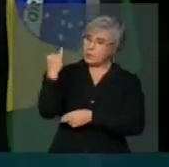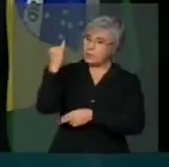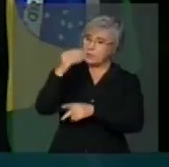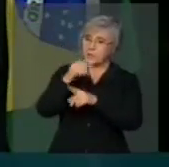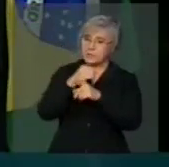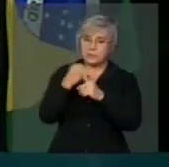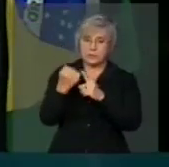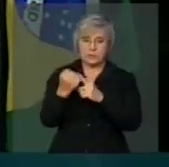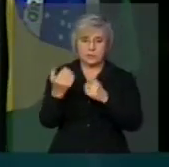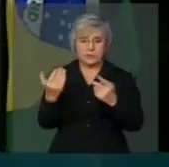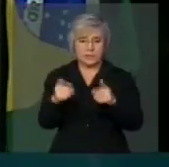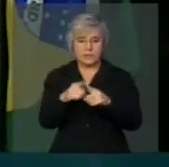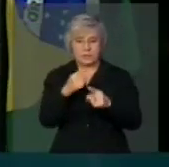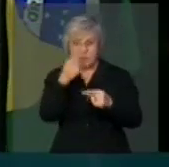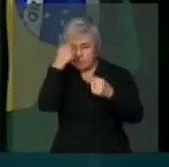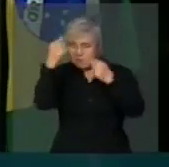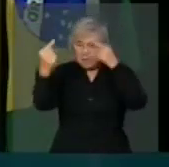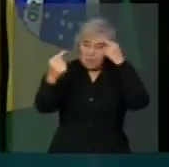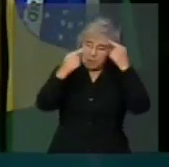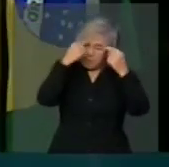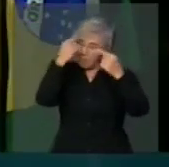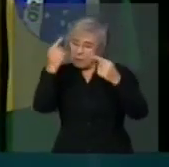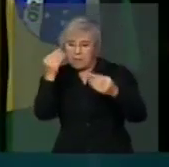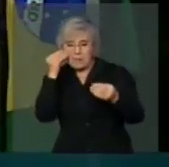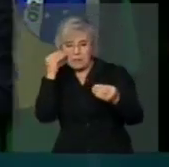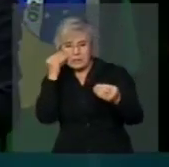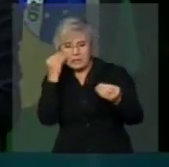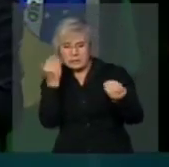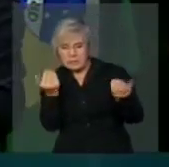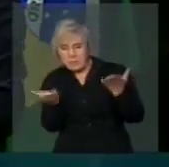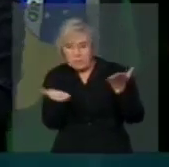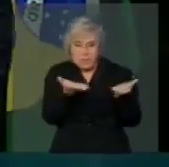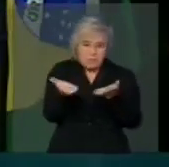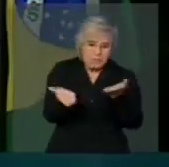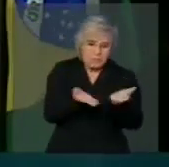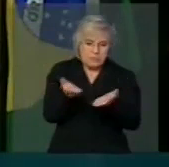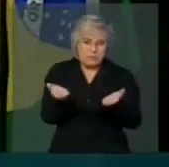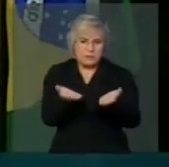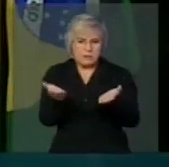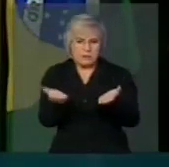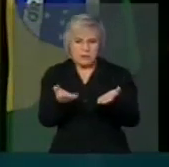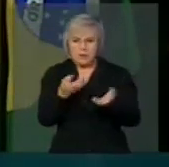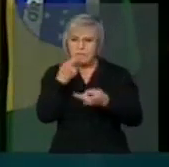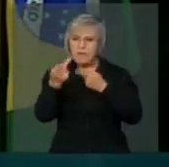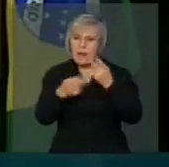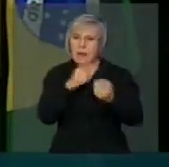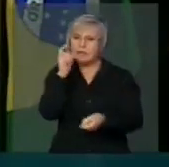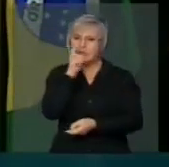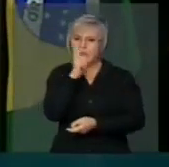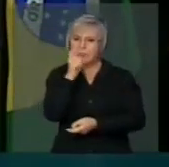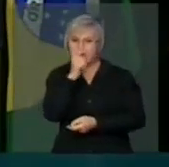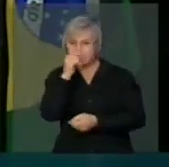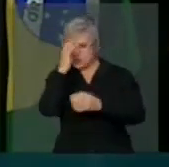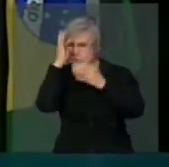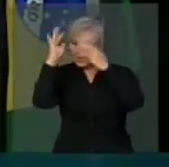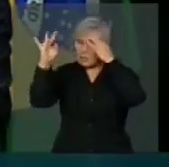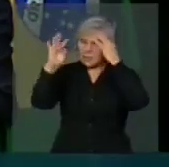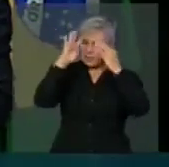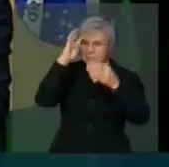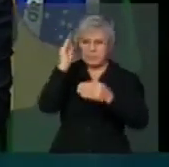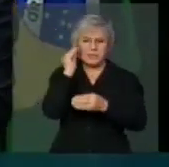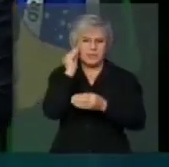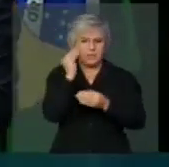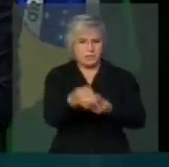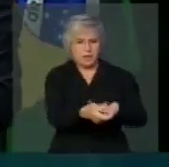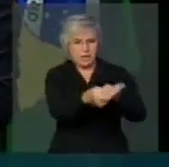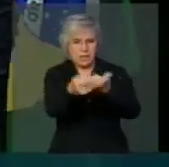mas não de ficar causando esse sensacionalismo e essa mentirada para iludir o povo